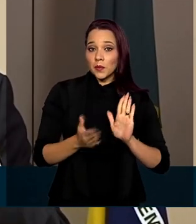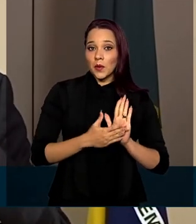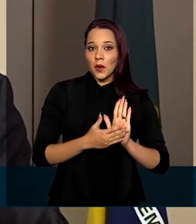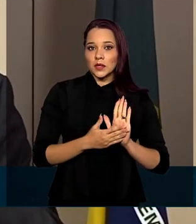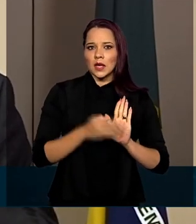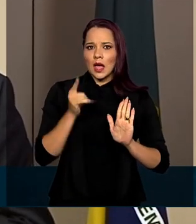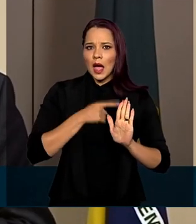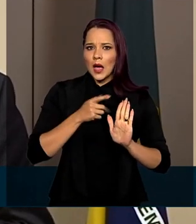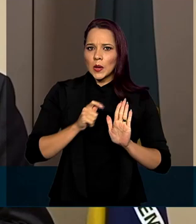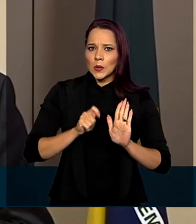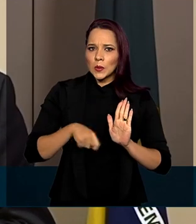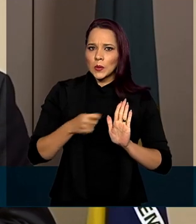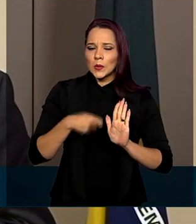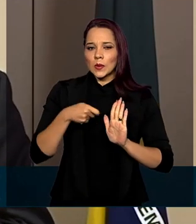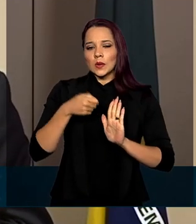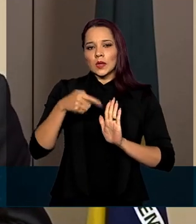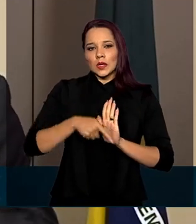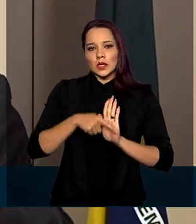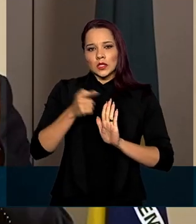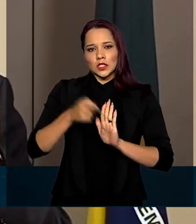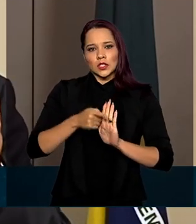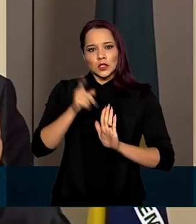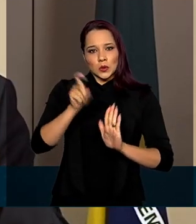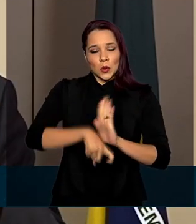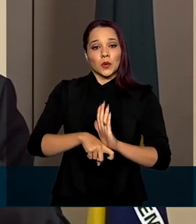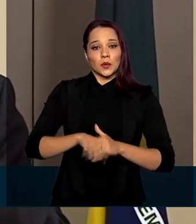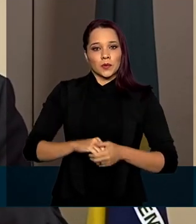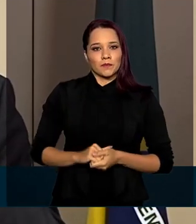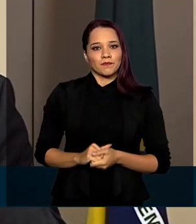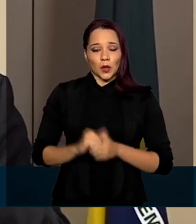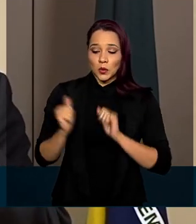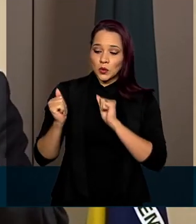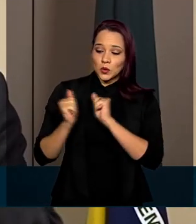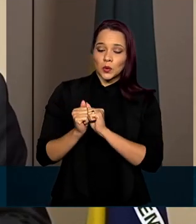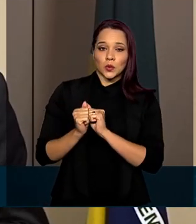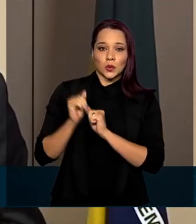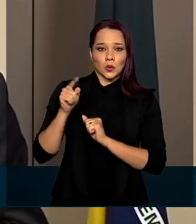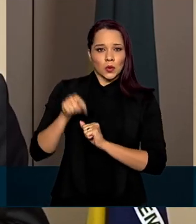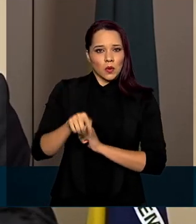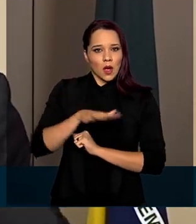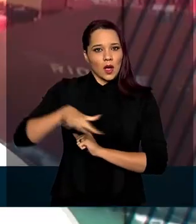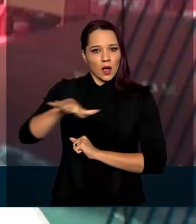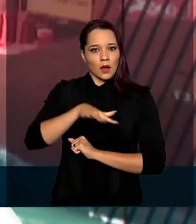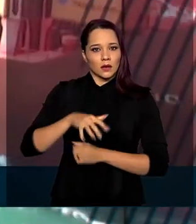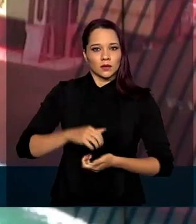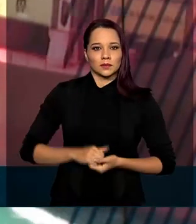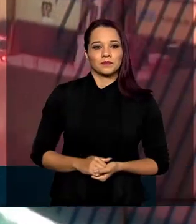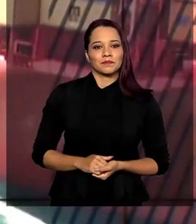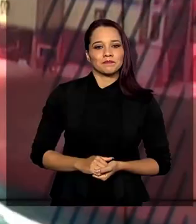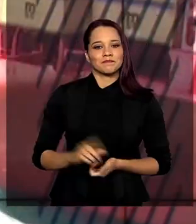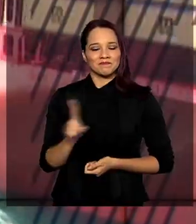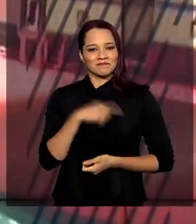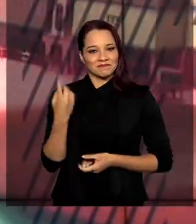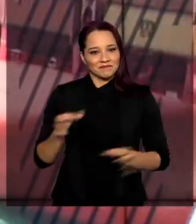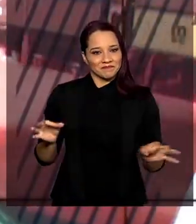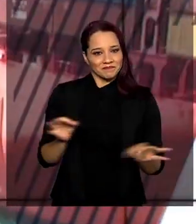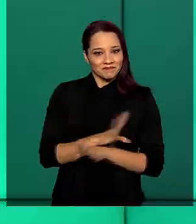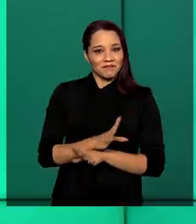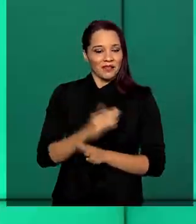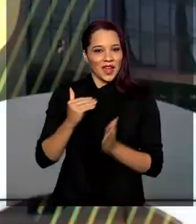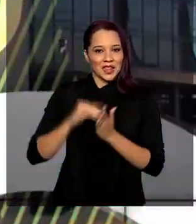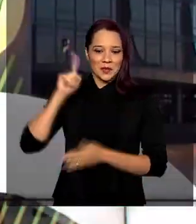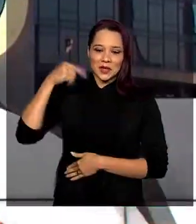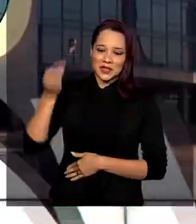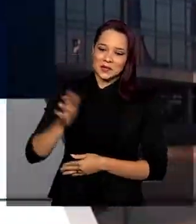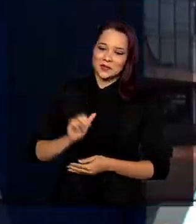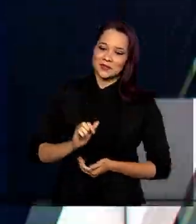racionalização na concessão de subsídios, em linha com a modernização do setor. A gente fica por aqui. Até